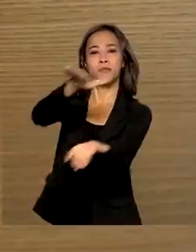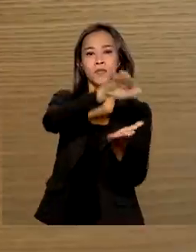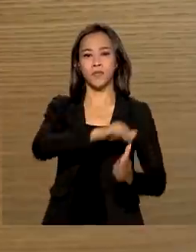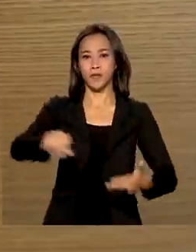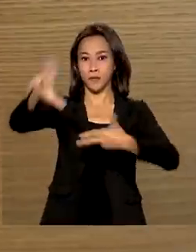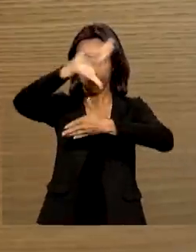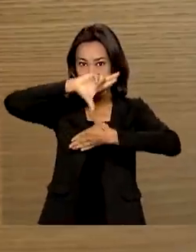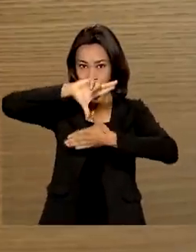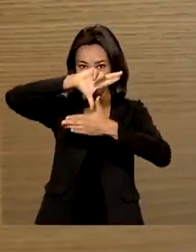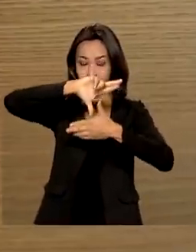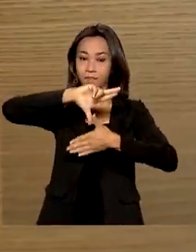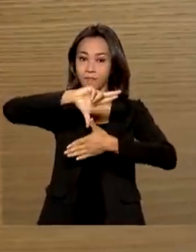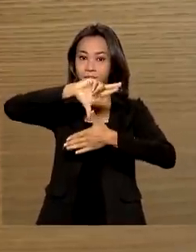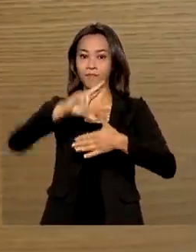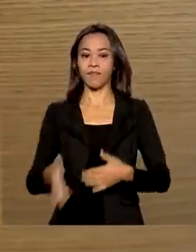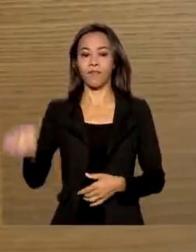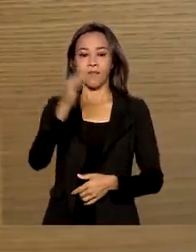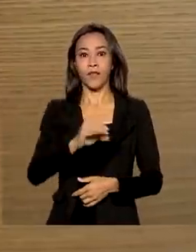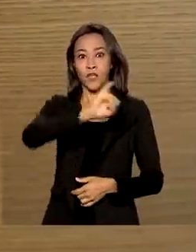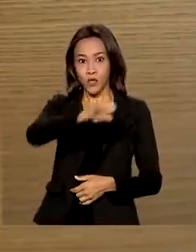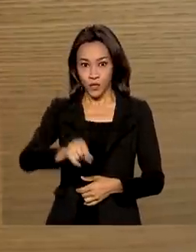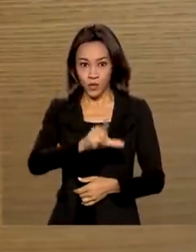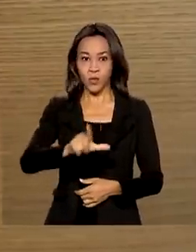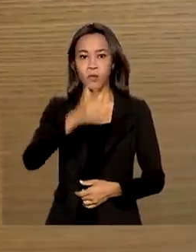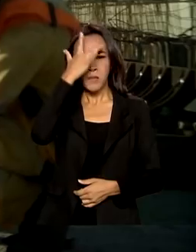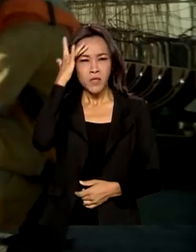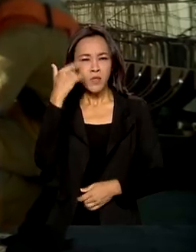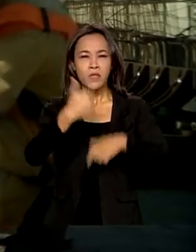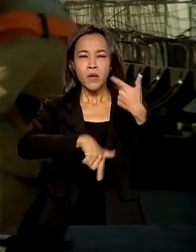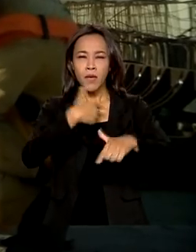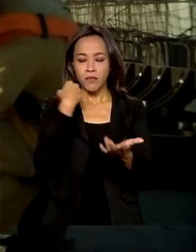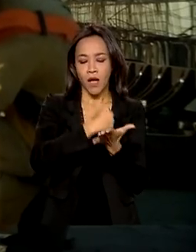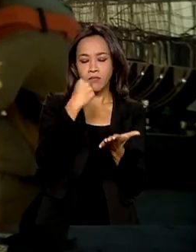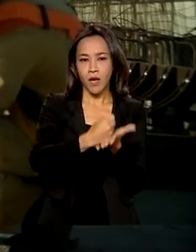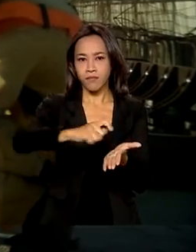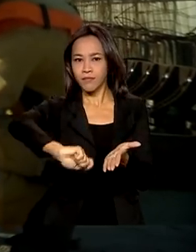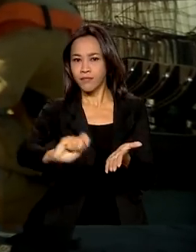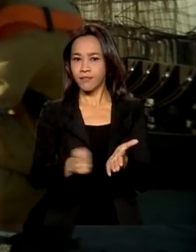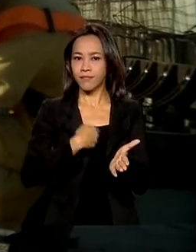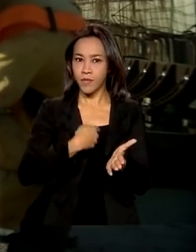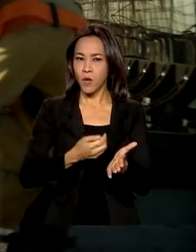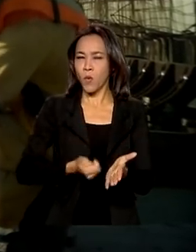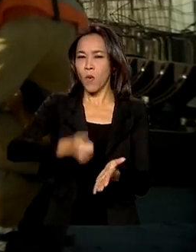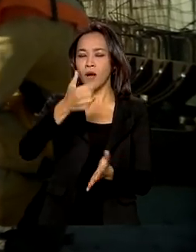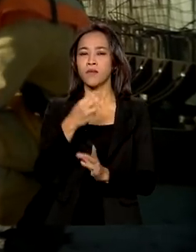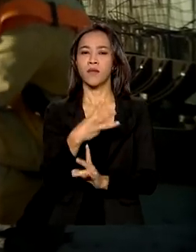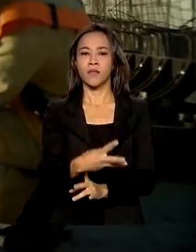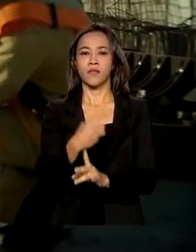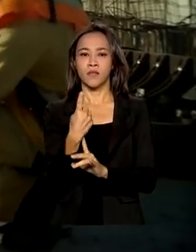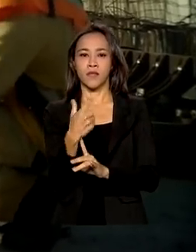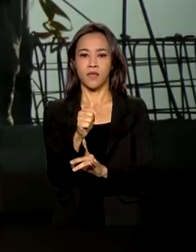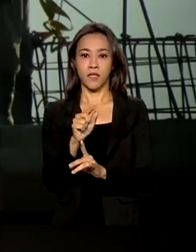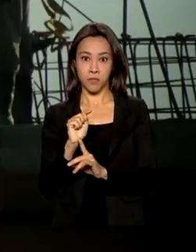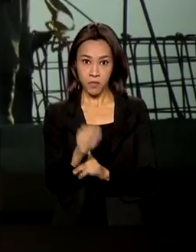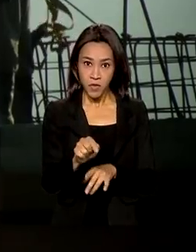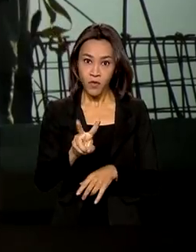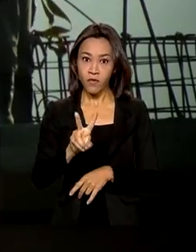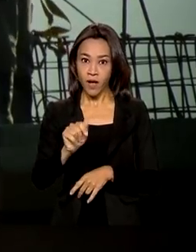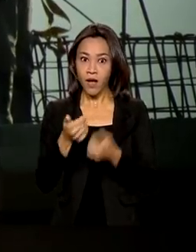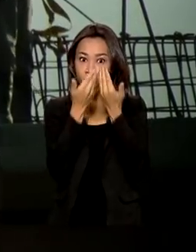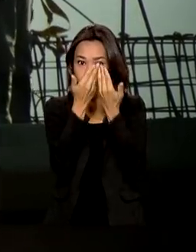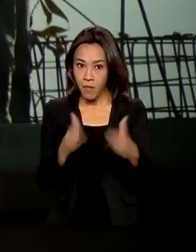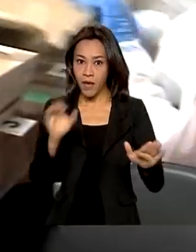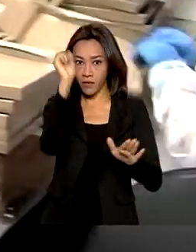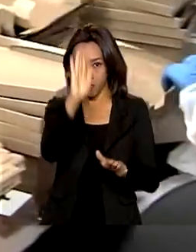Mês de julho, com mais pessoas trabalhando com carteira assinada. Quase 317 mil vagas foram abertas no